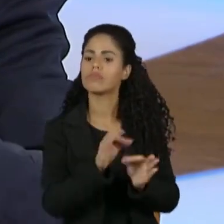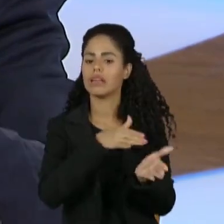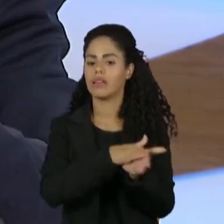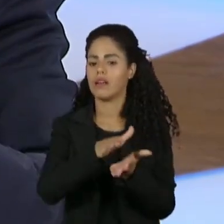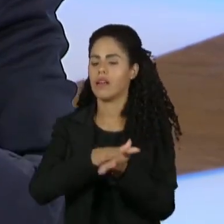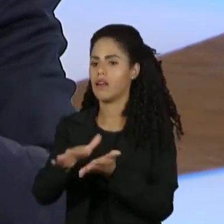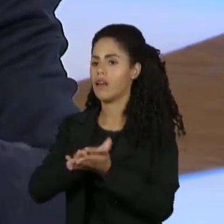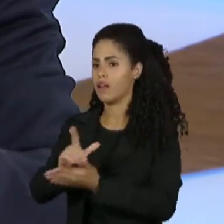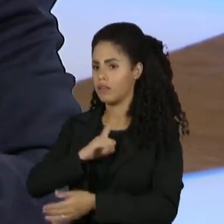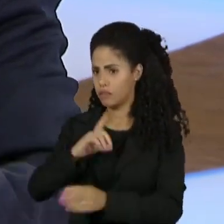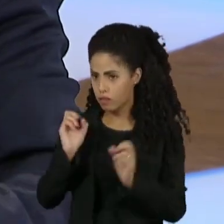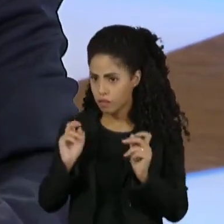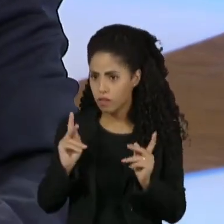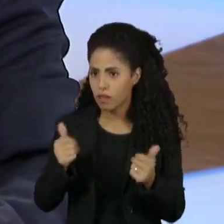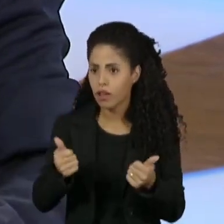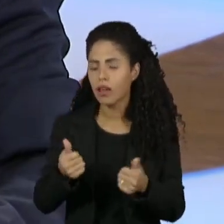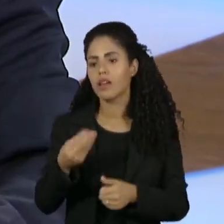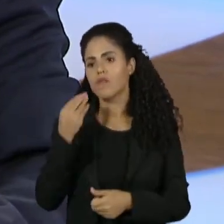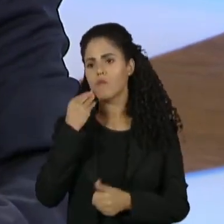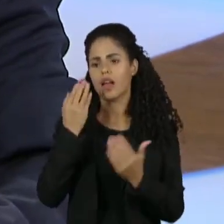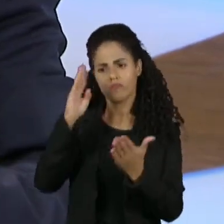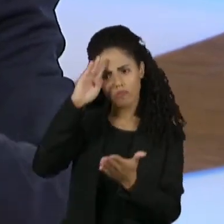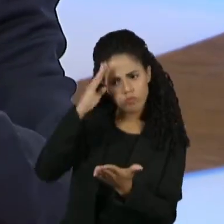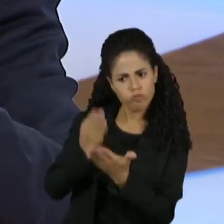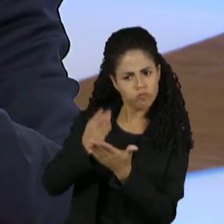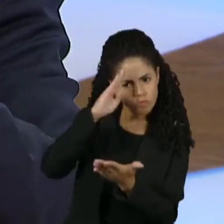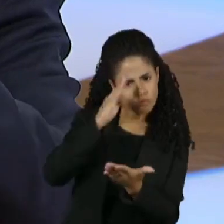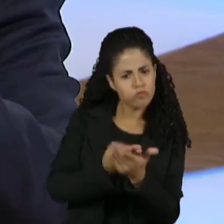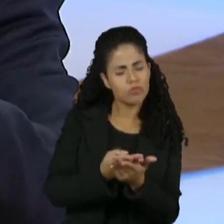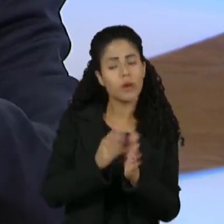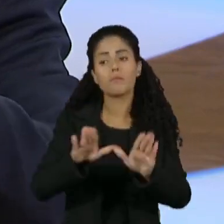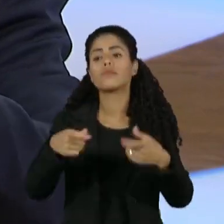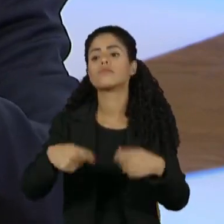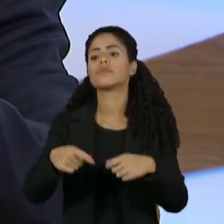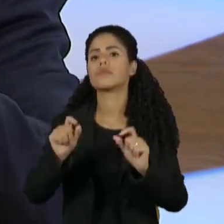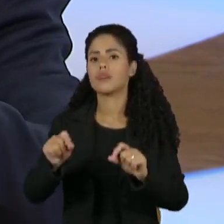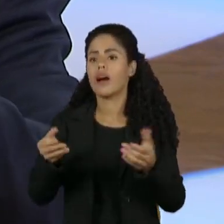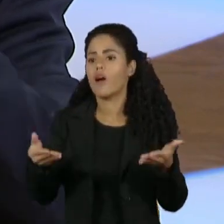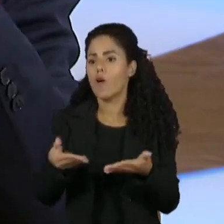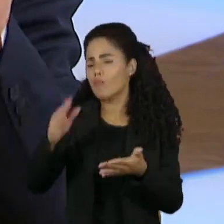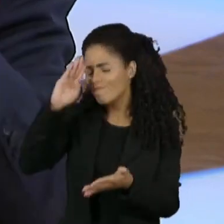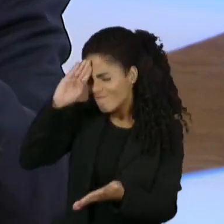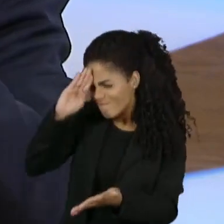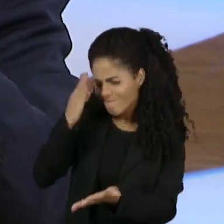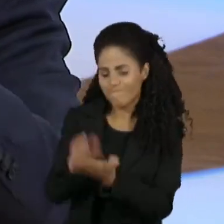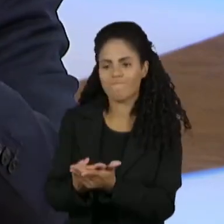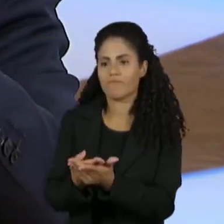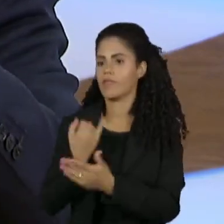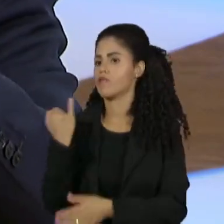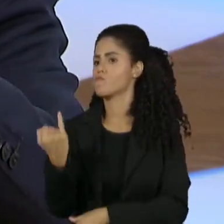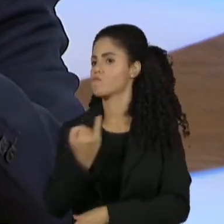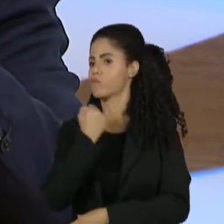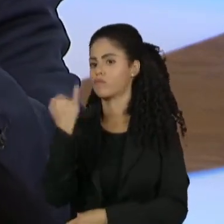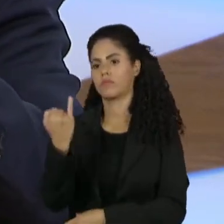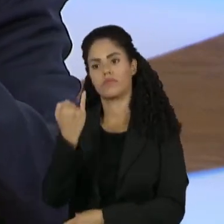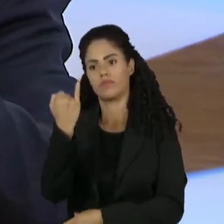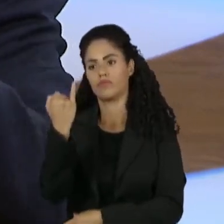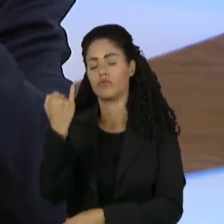pública, ele recupera a confiança. O que precisa... Eu acho que a palavra confiança é uma palavra-chave em tudo.